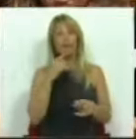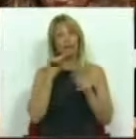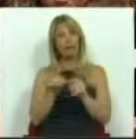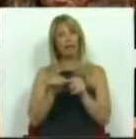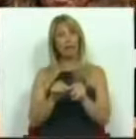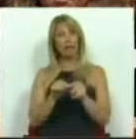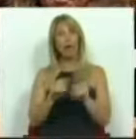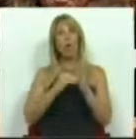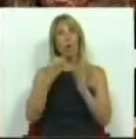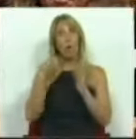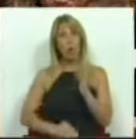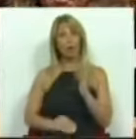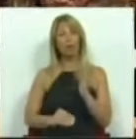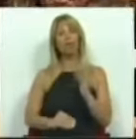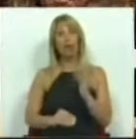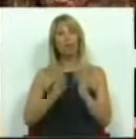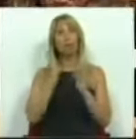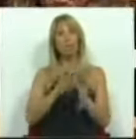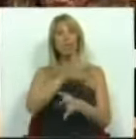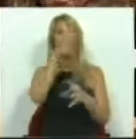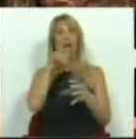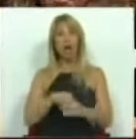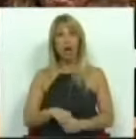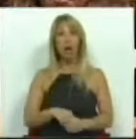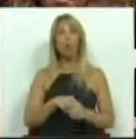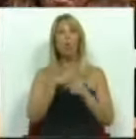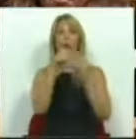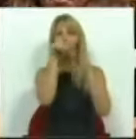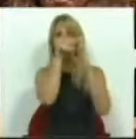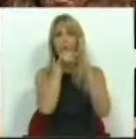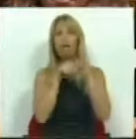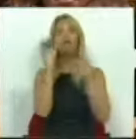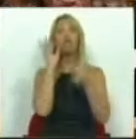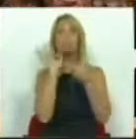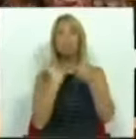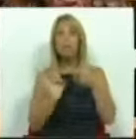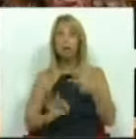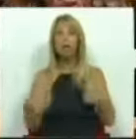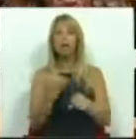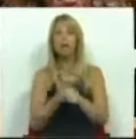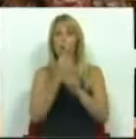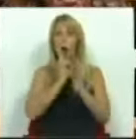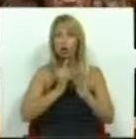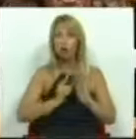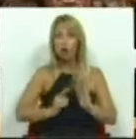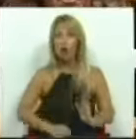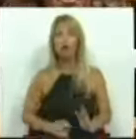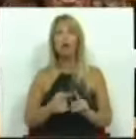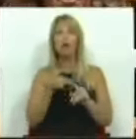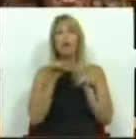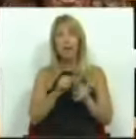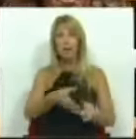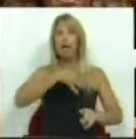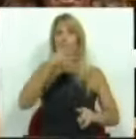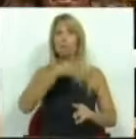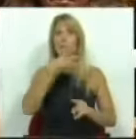instrumento contratual deve incluir disposições específicas sobre os serviços relativamente aos quais se justifica